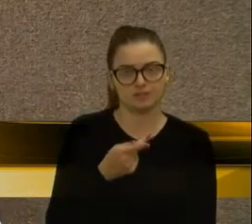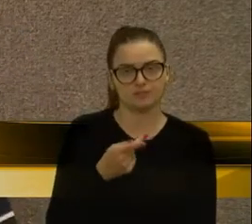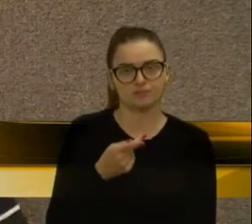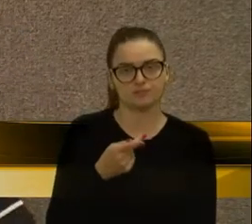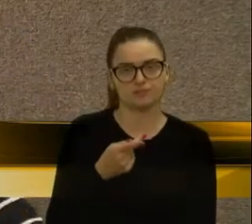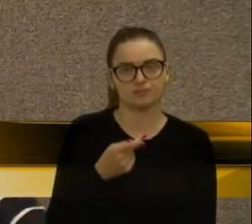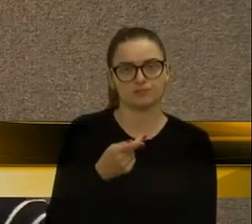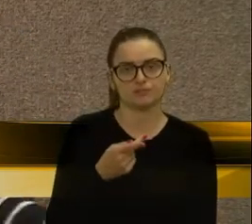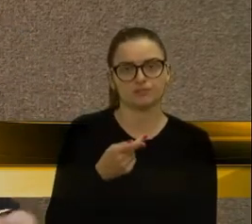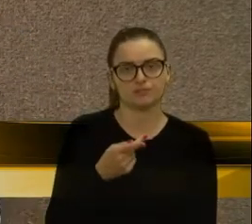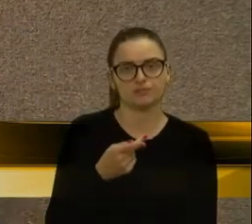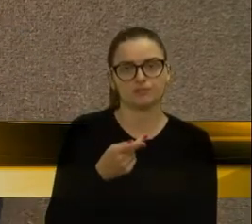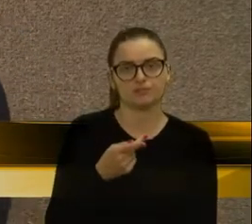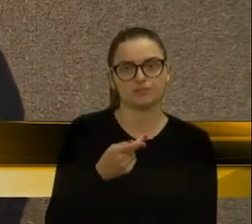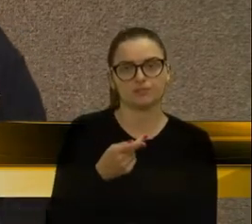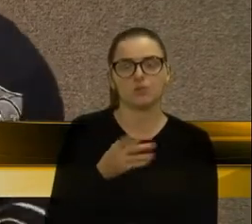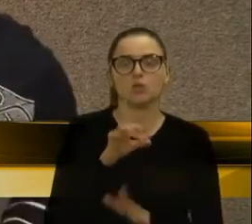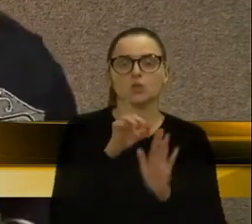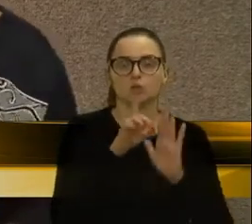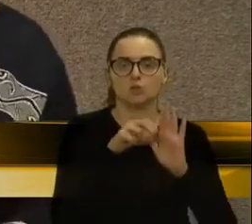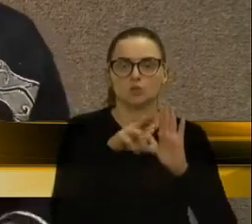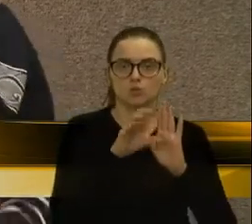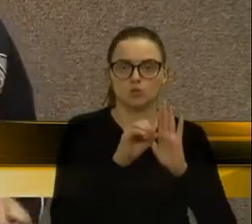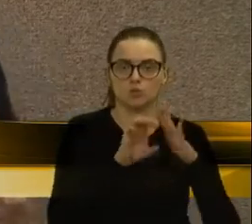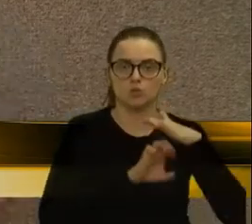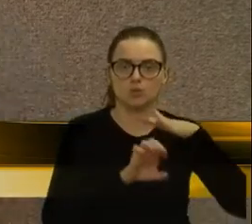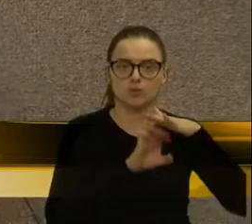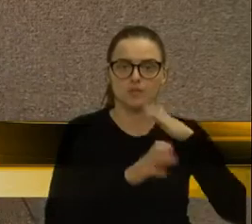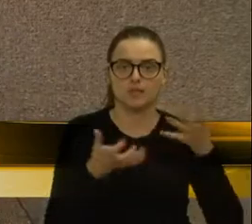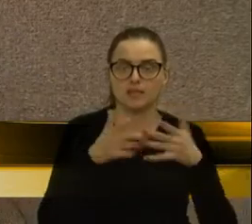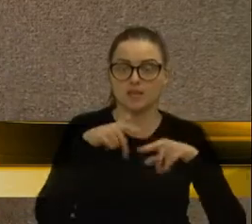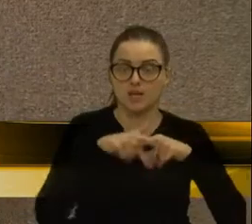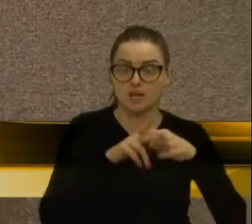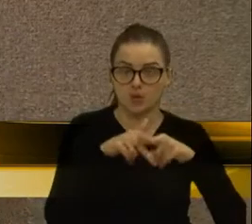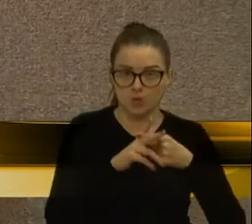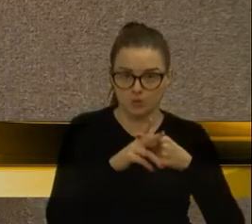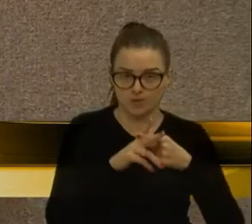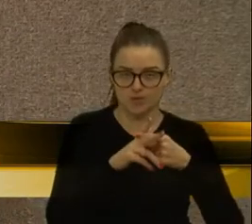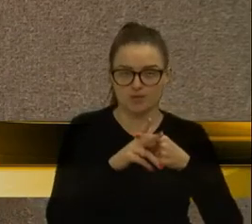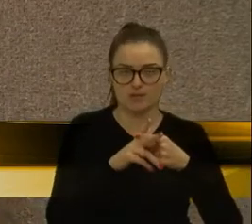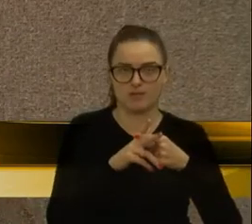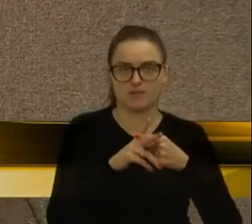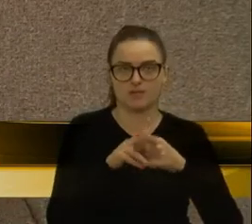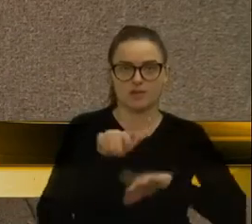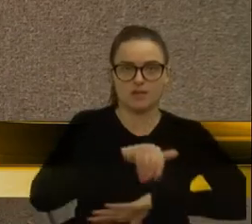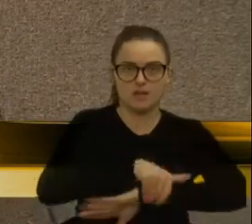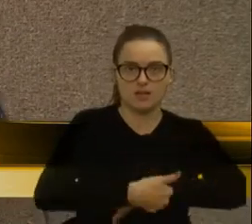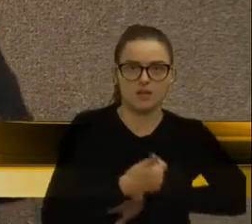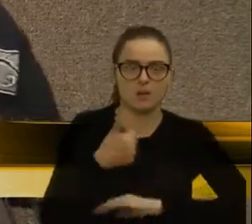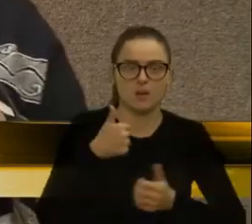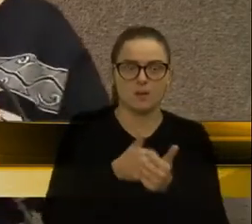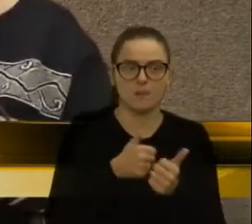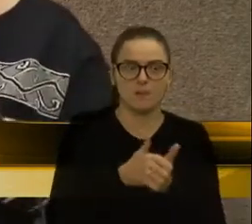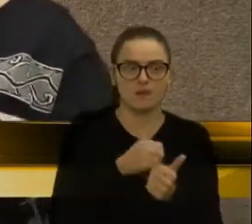empresário que queria consertar o buraco ali perto de São Vedelino,